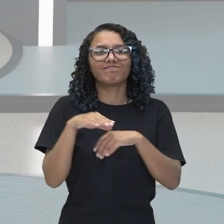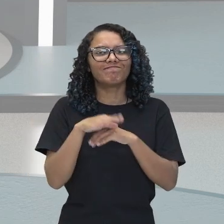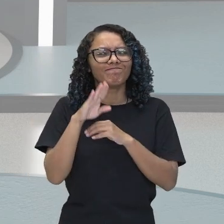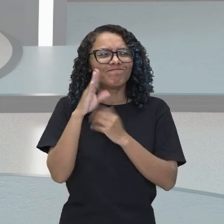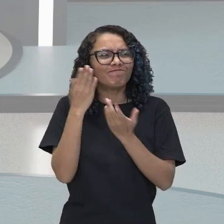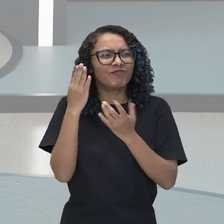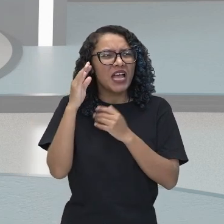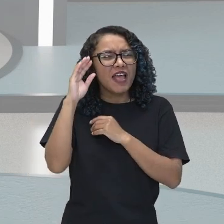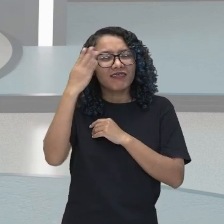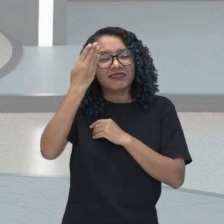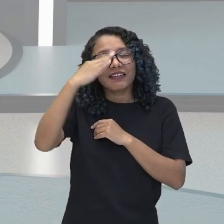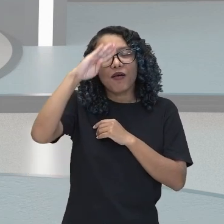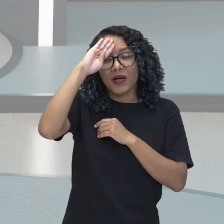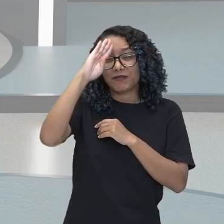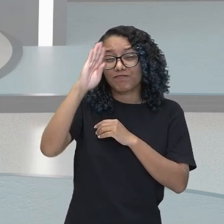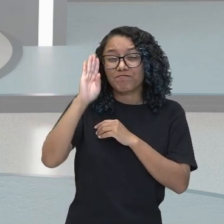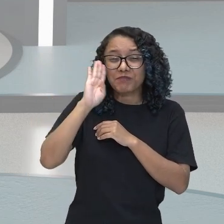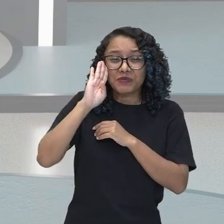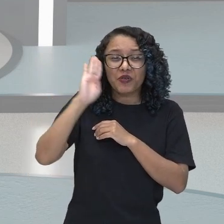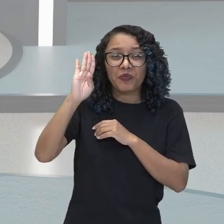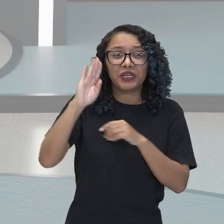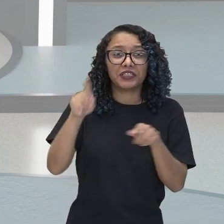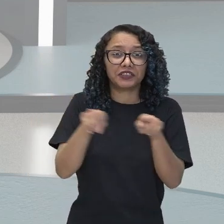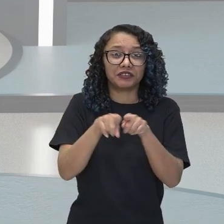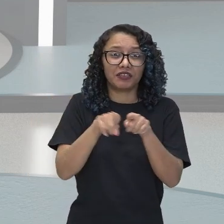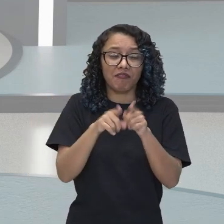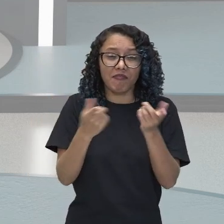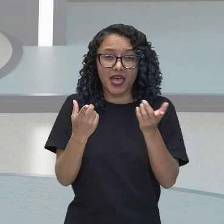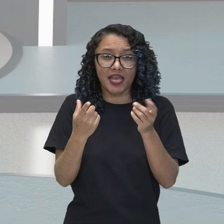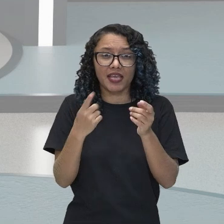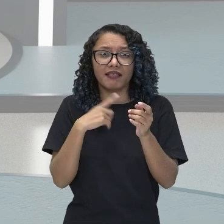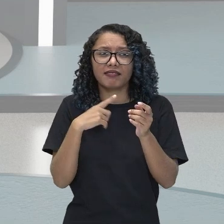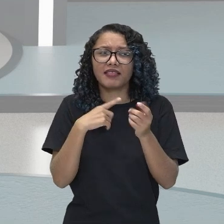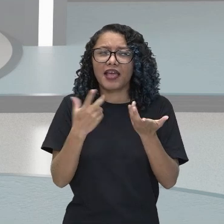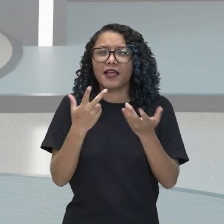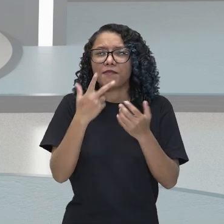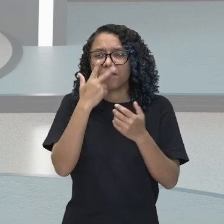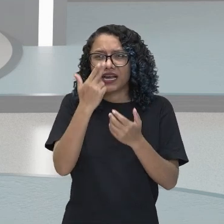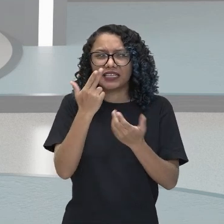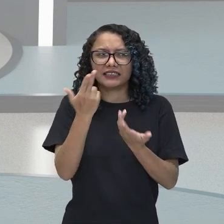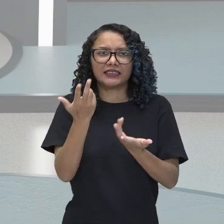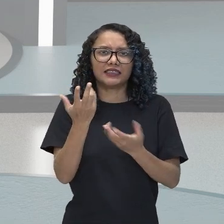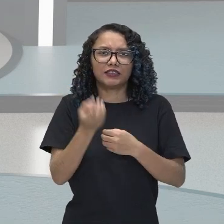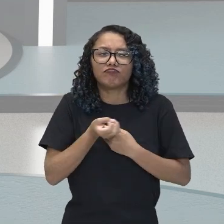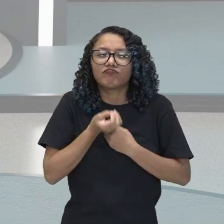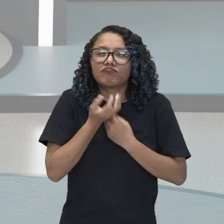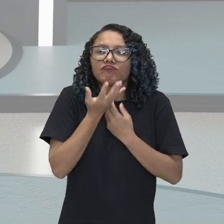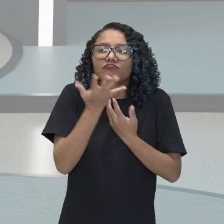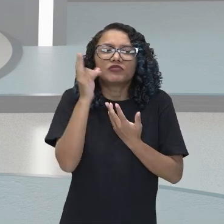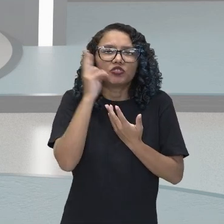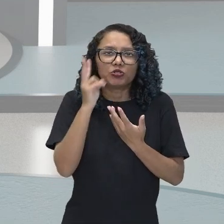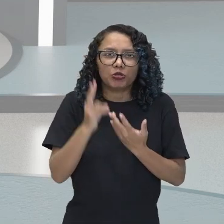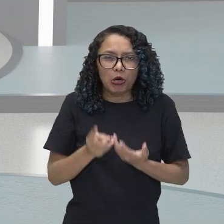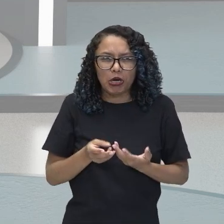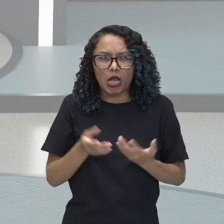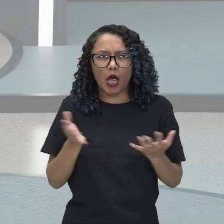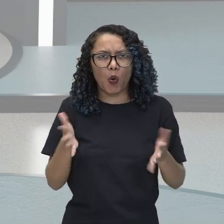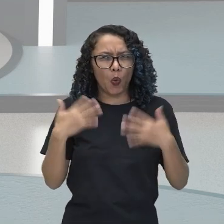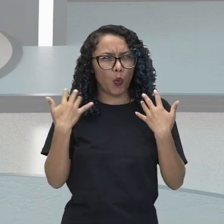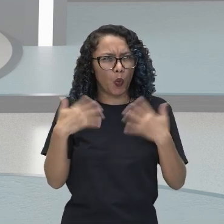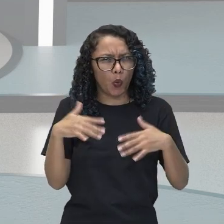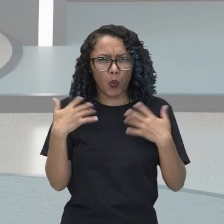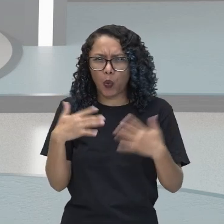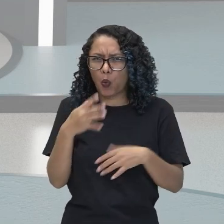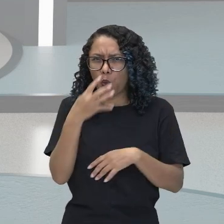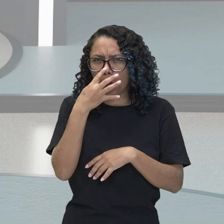apresentar um lirismo deslumbrante. Depois, temos a Otelo,